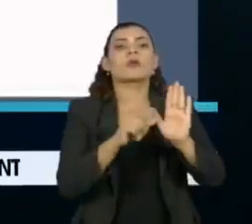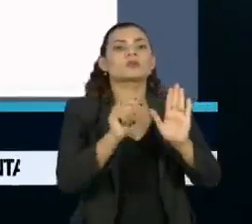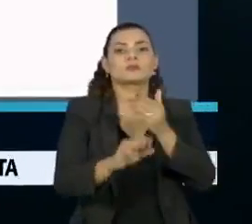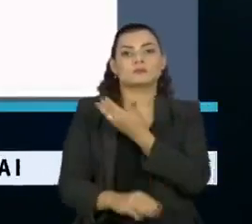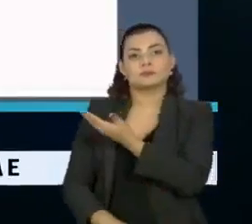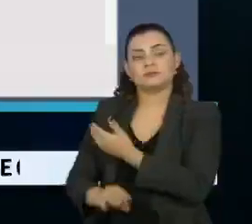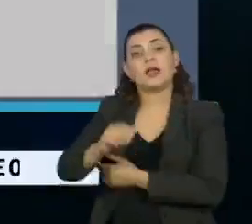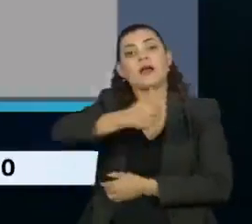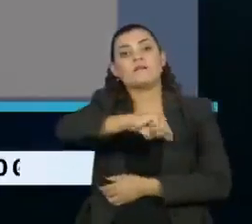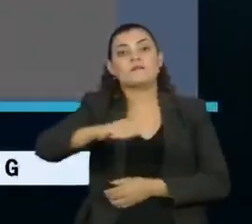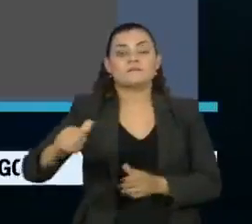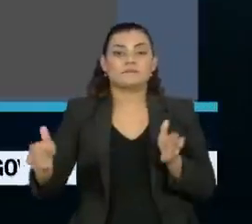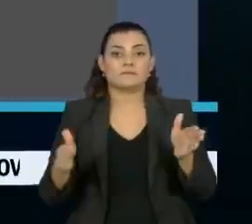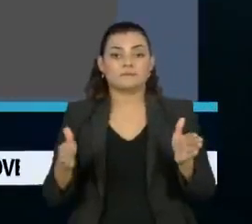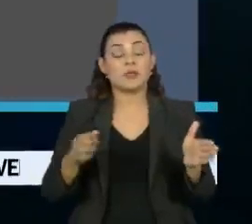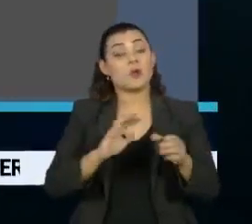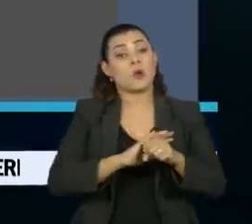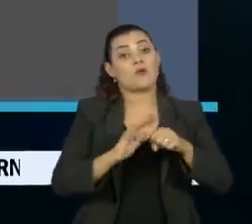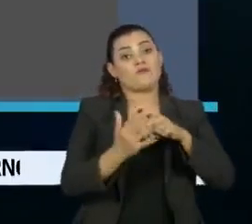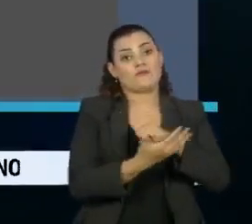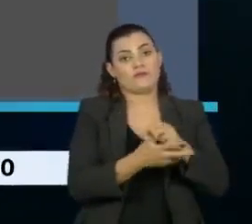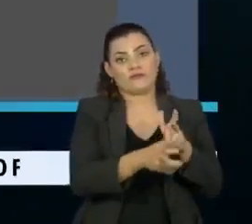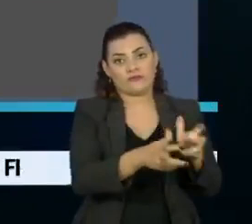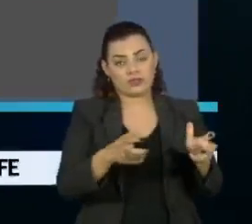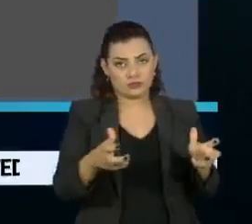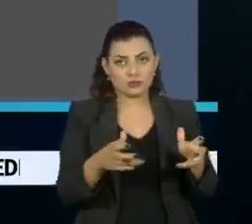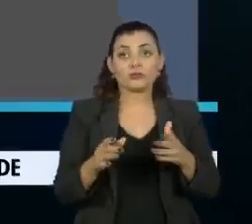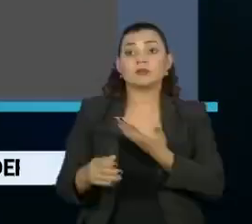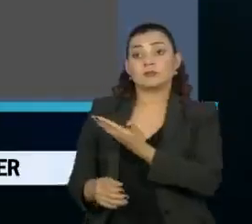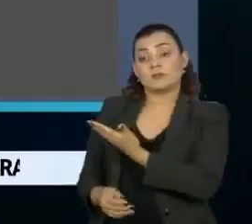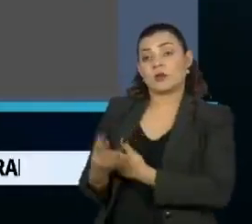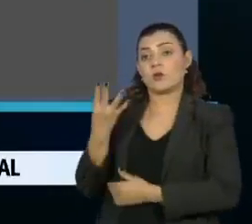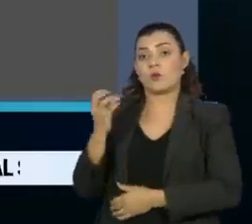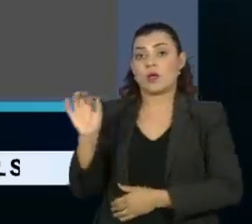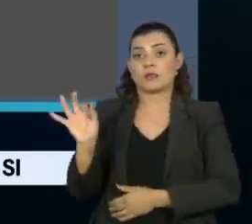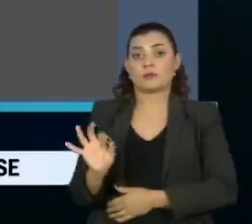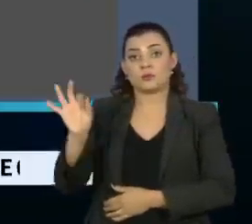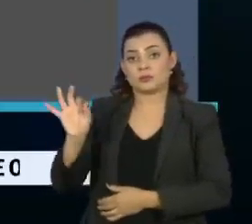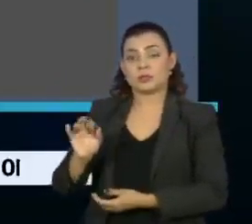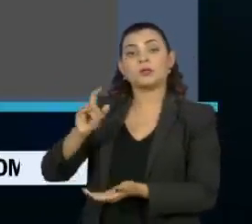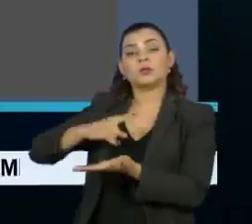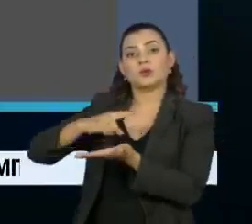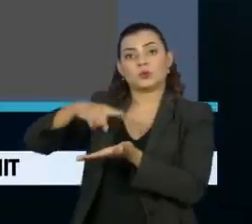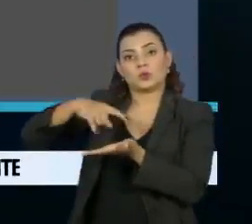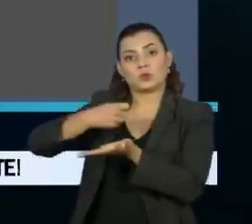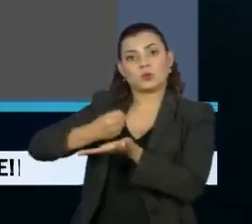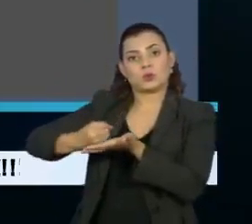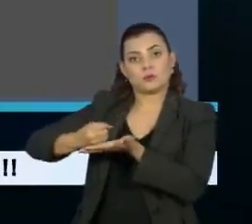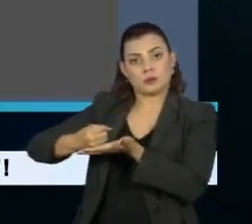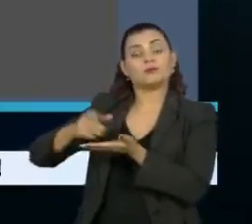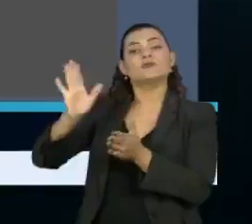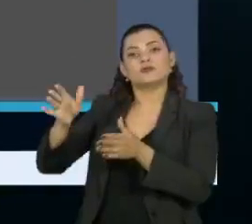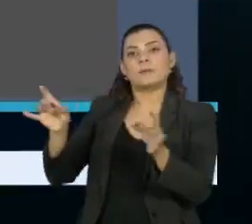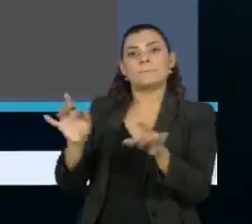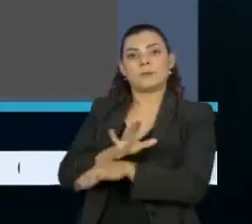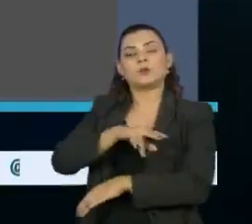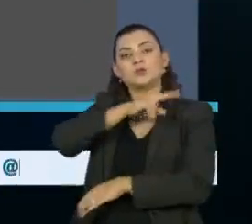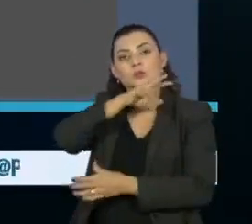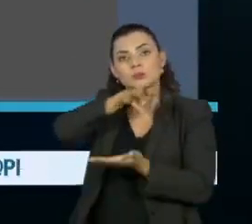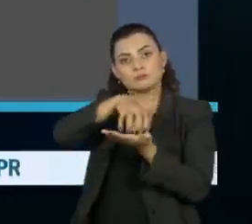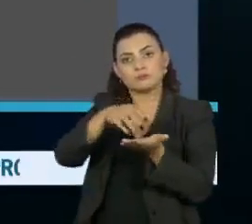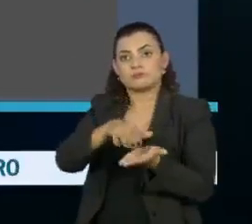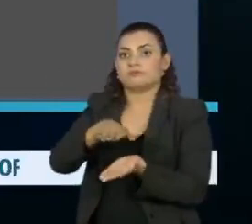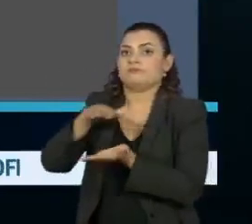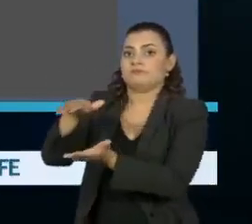da análise das vacinas contra a Covid-19. Nele, 40% dos documentos referentes à Coronavac apresentam análise